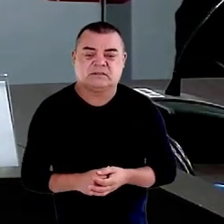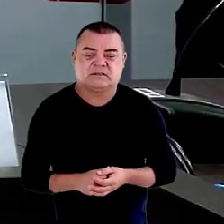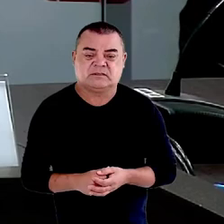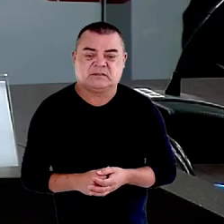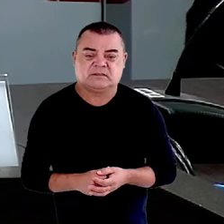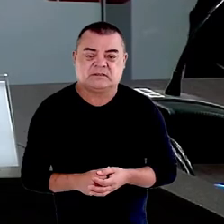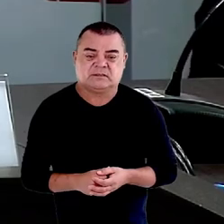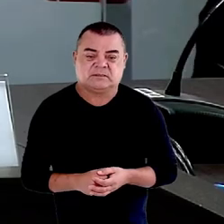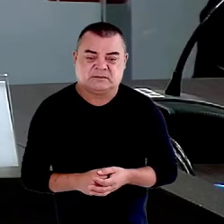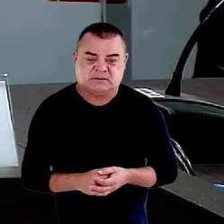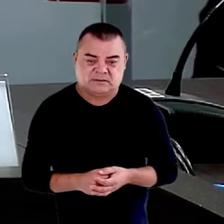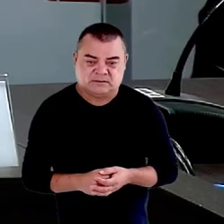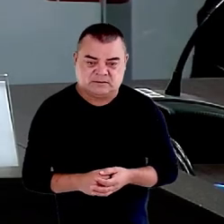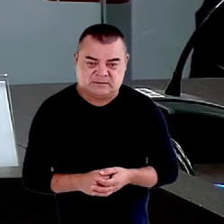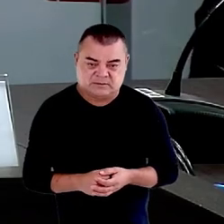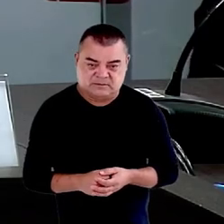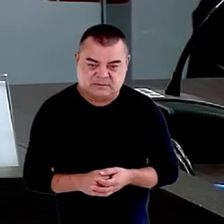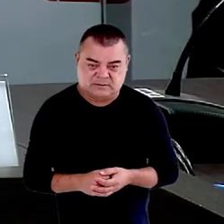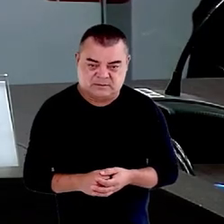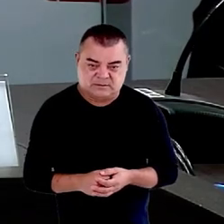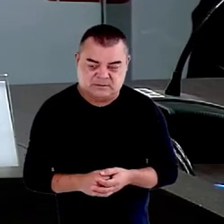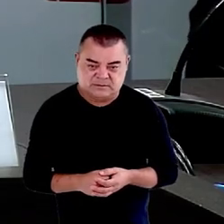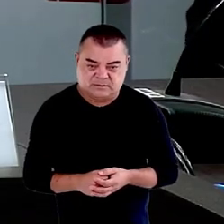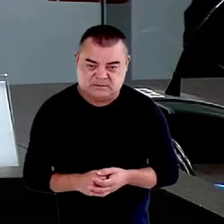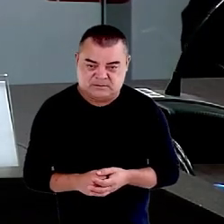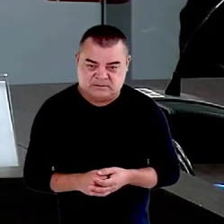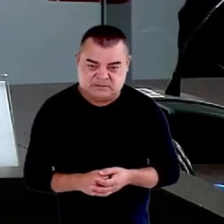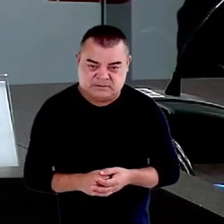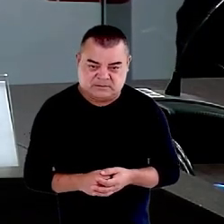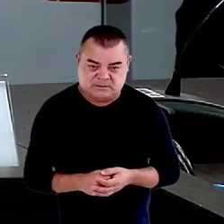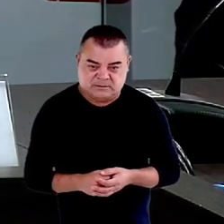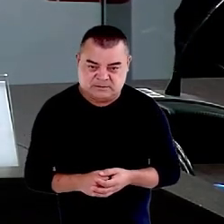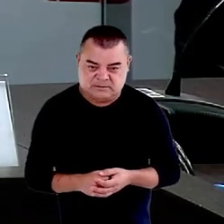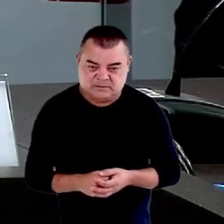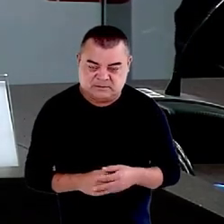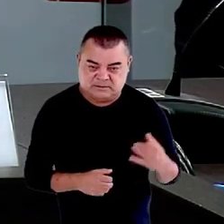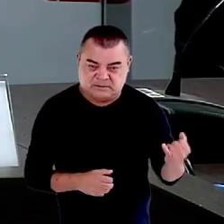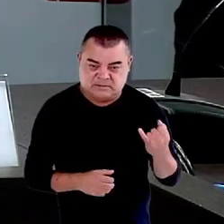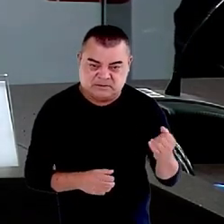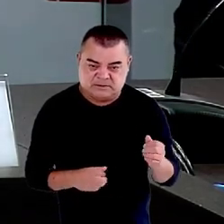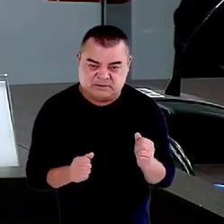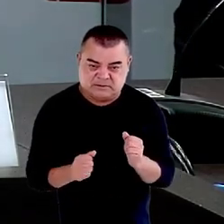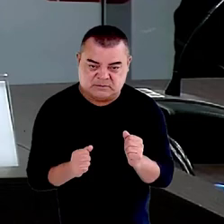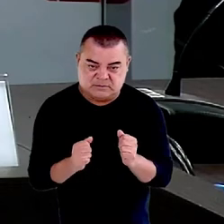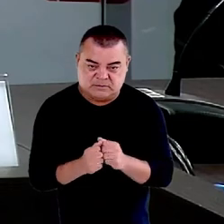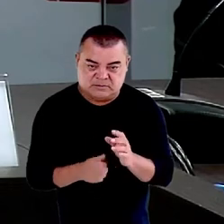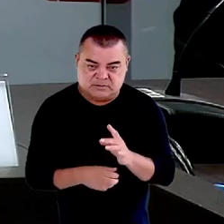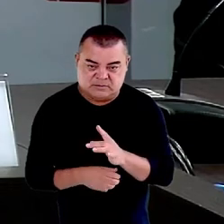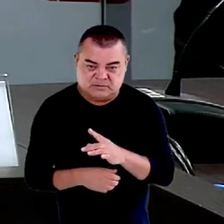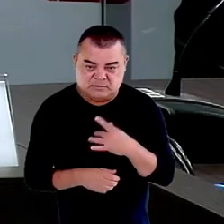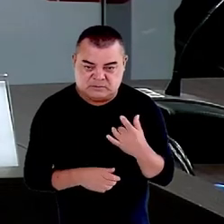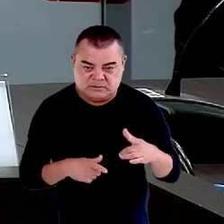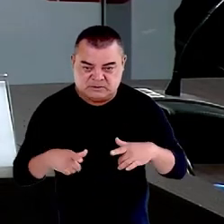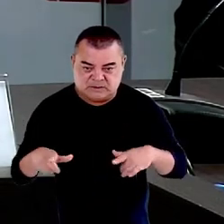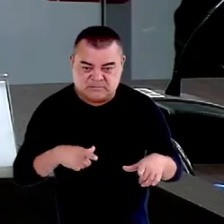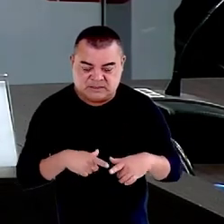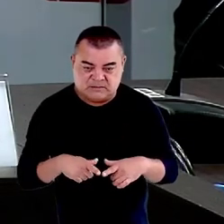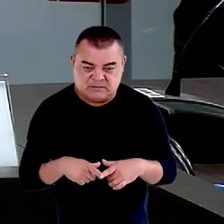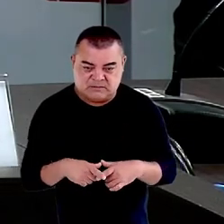afim com o trabalho que a gente vai tentar desenvolver ali também porque